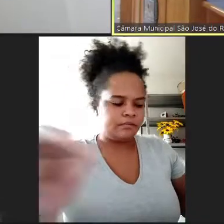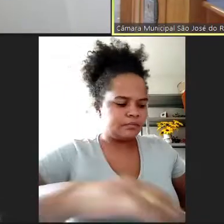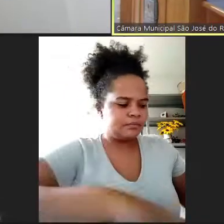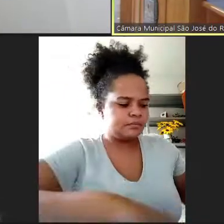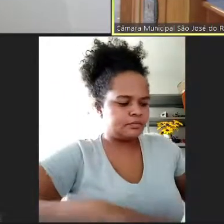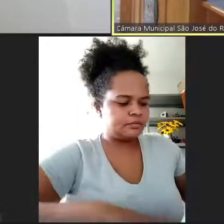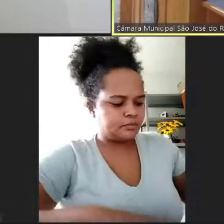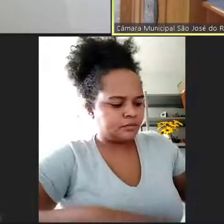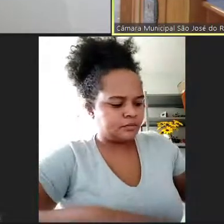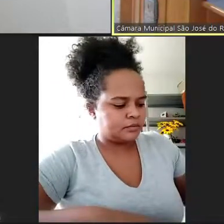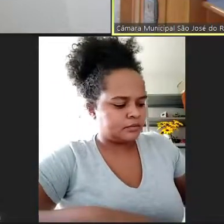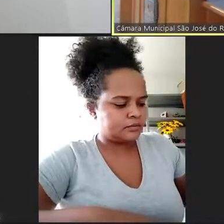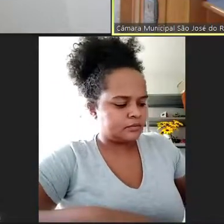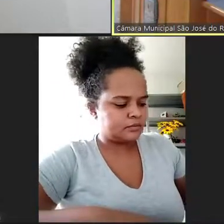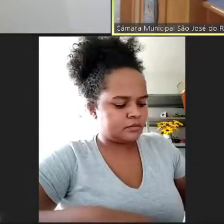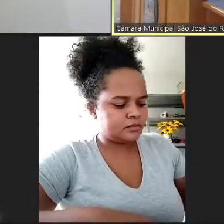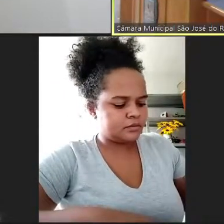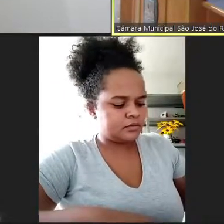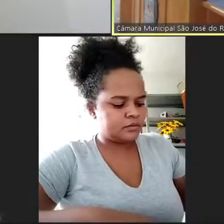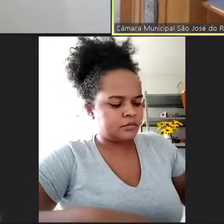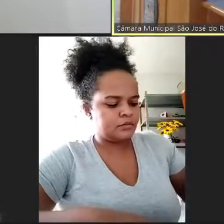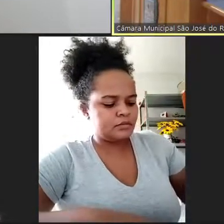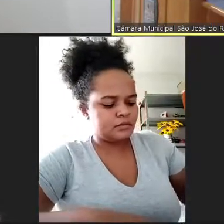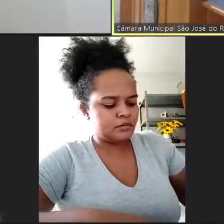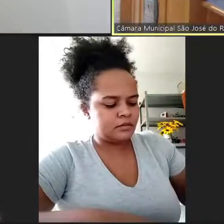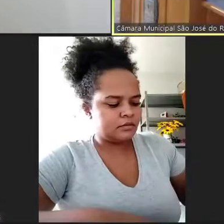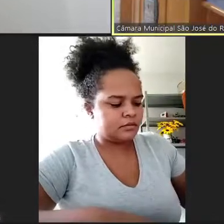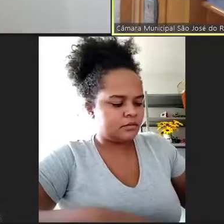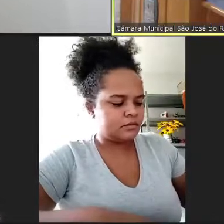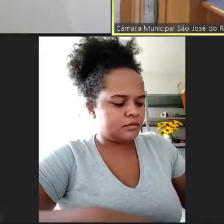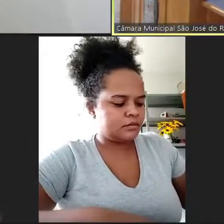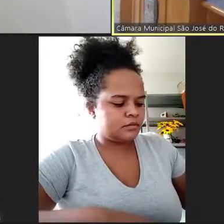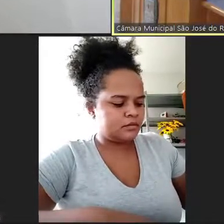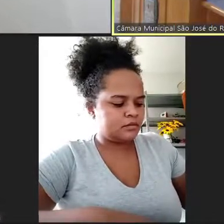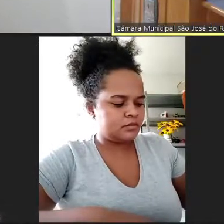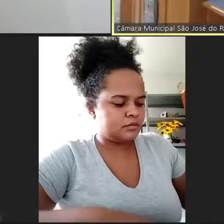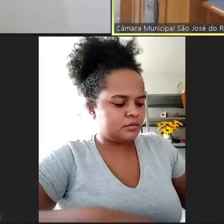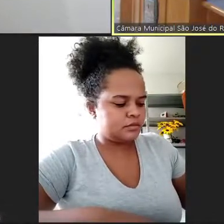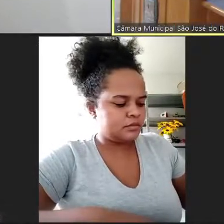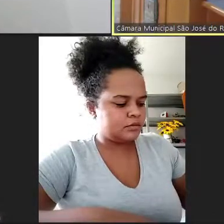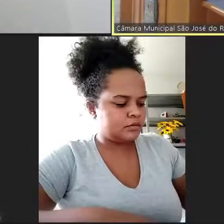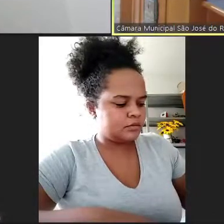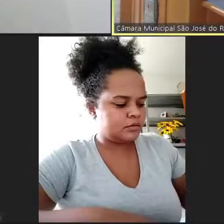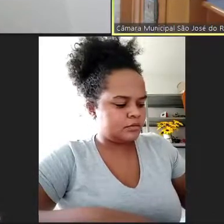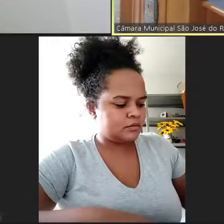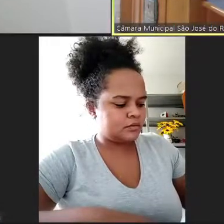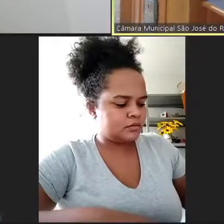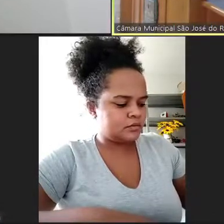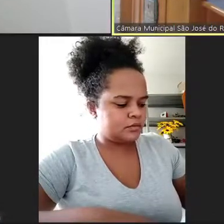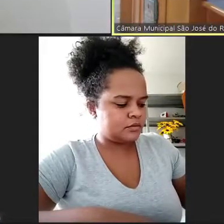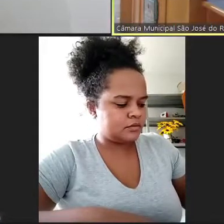o Paulo Boldrin, eu falei diretamente com a Thalita, a Lúcia também, então, eu fico feliz que